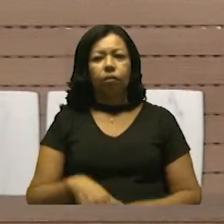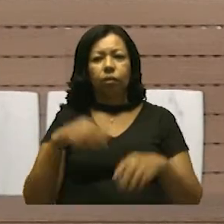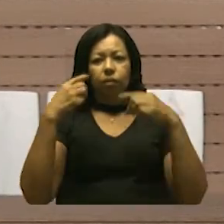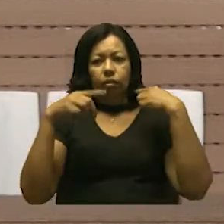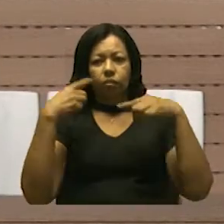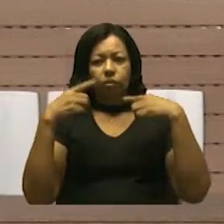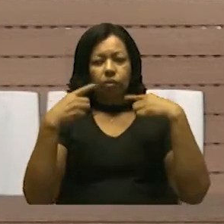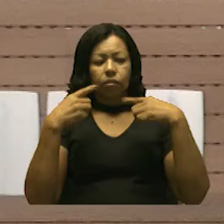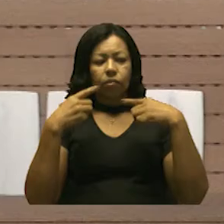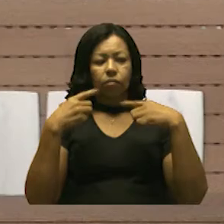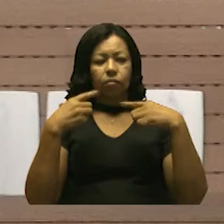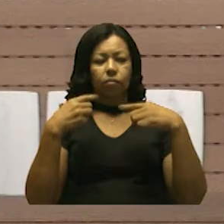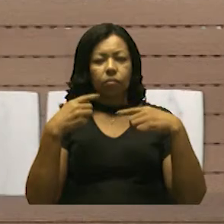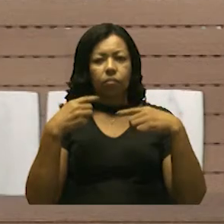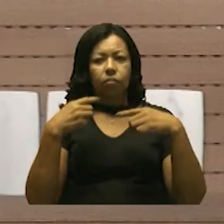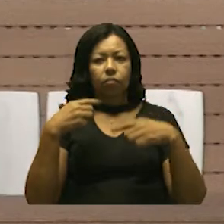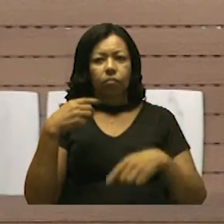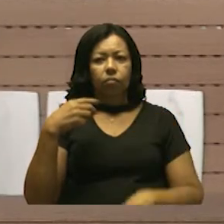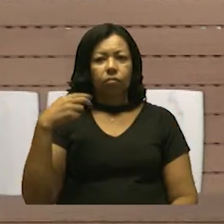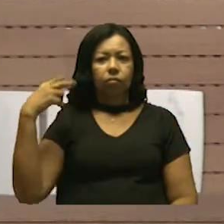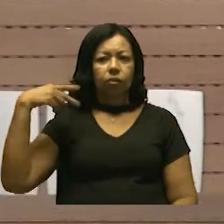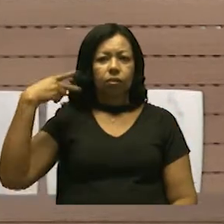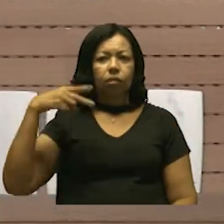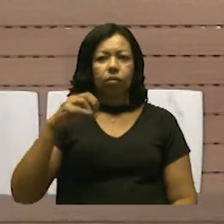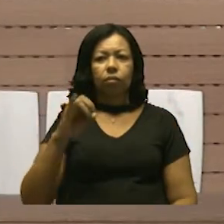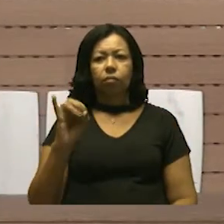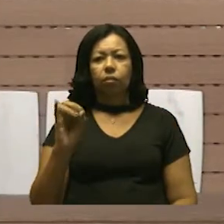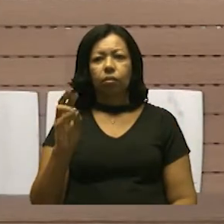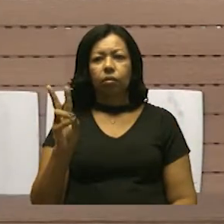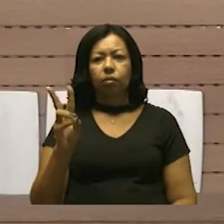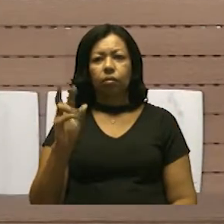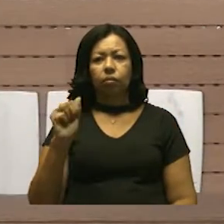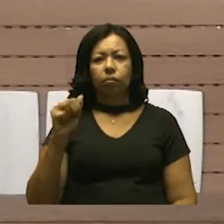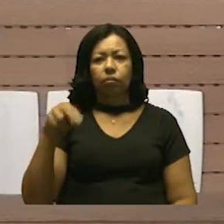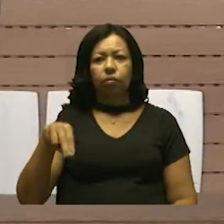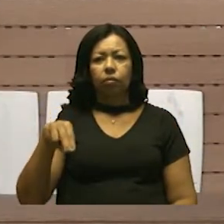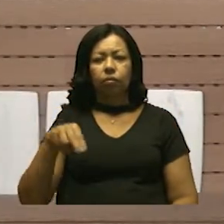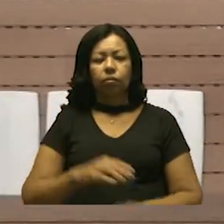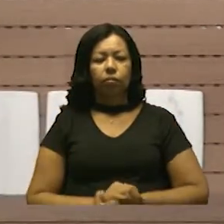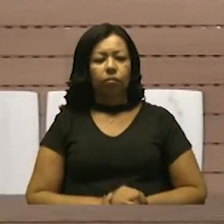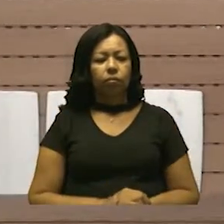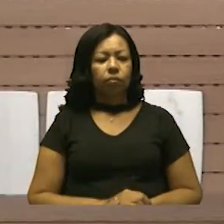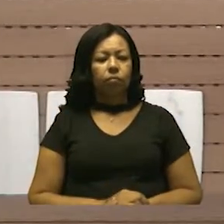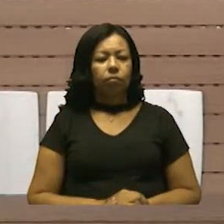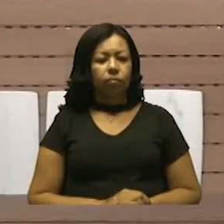discussão, vereador. Em discussão, a palavra do vereador Ivan Indelbrando. Em